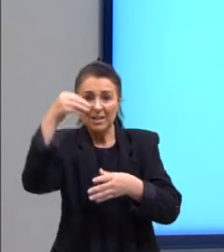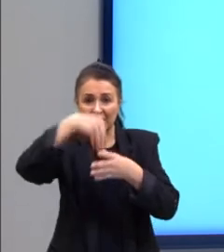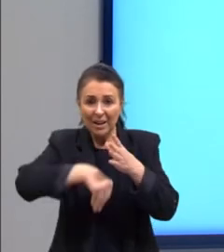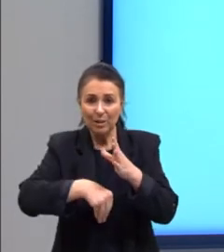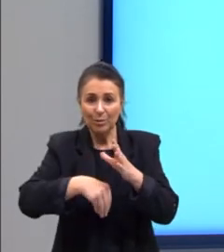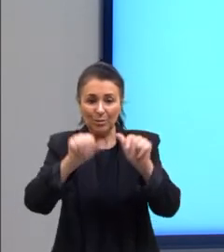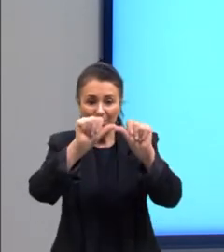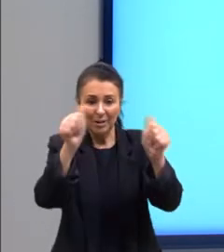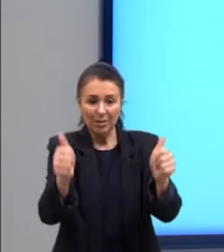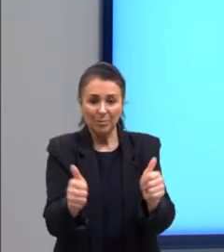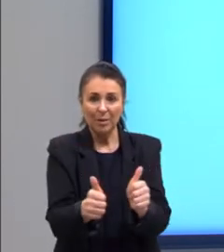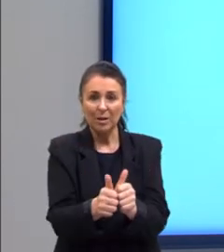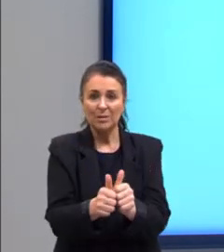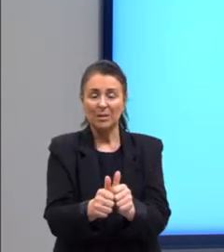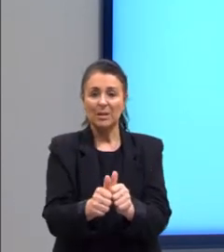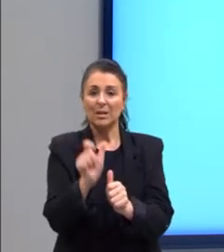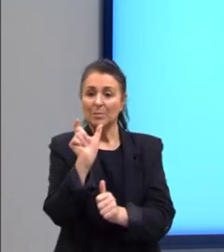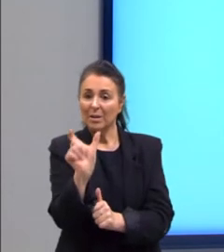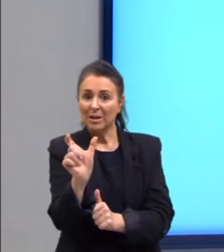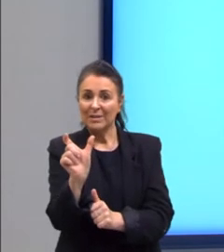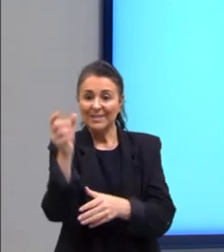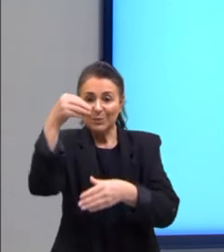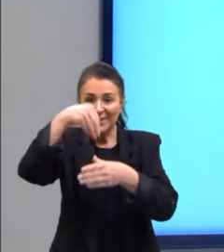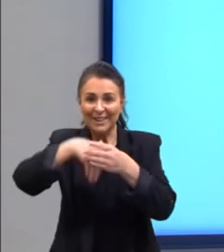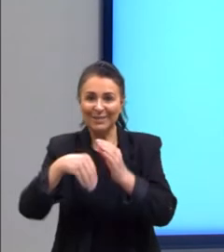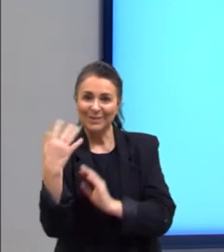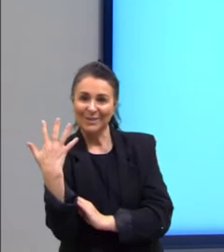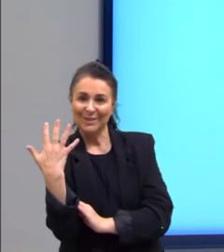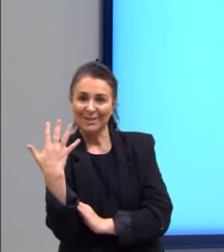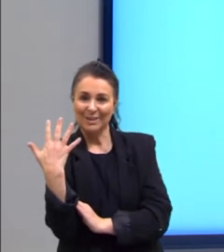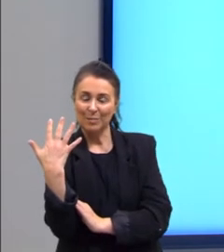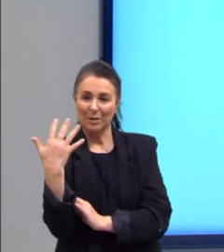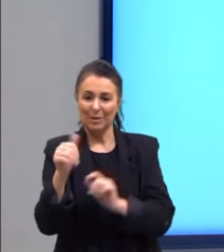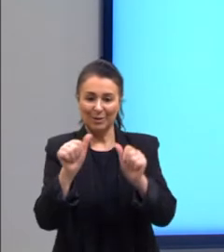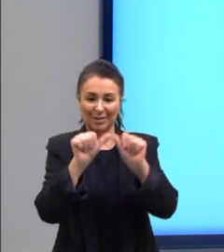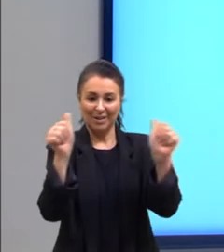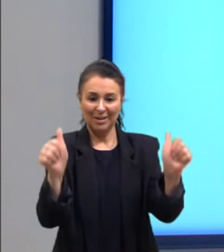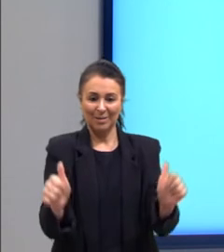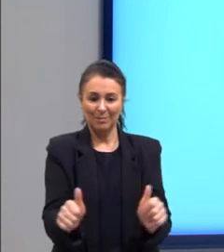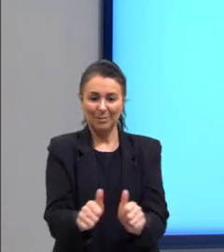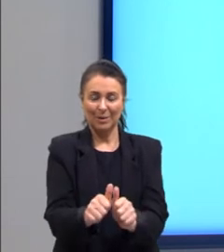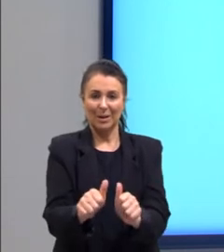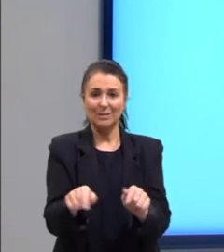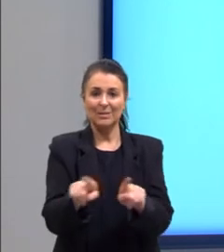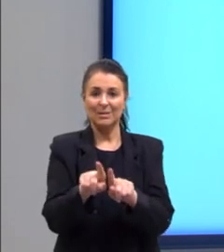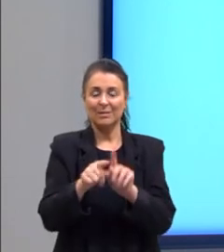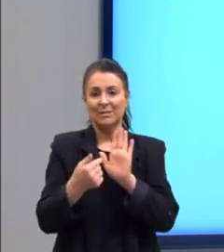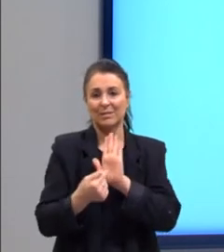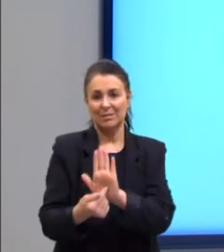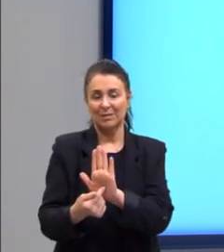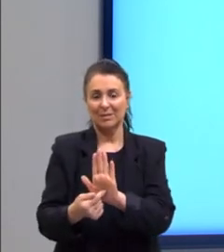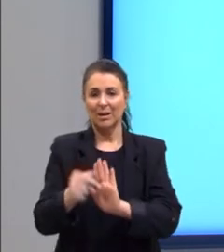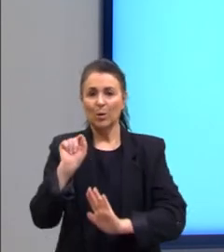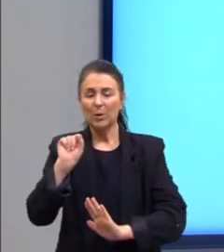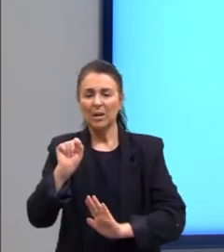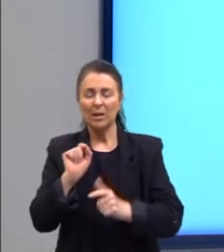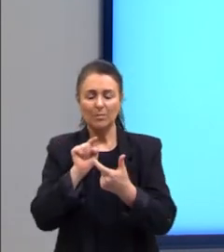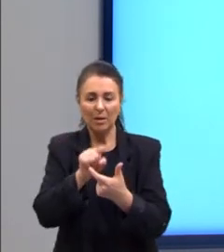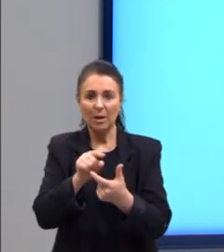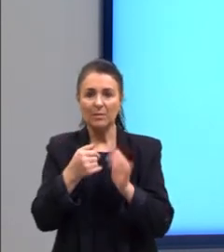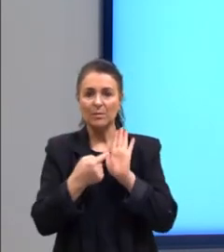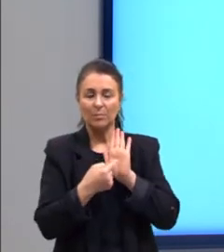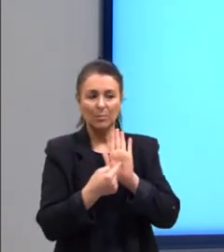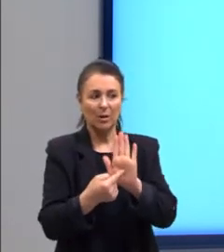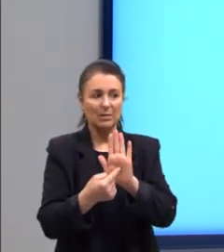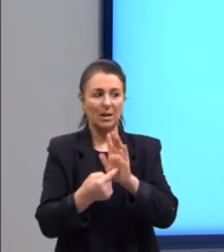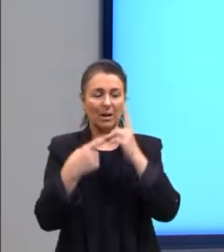estão dentro da mão também. É necessário observar. Então, o que essas palavras indicam?